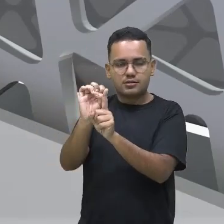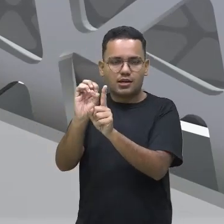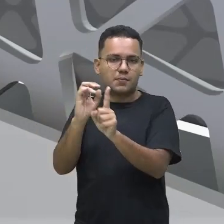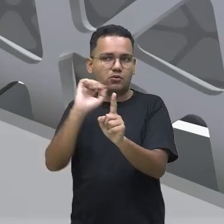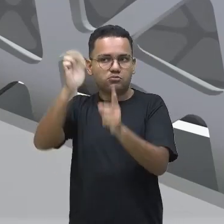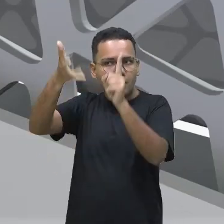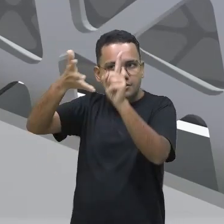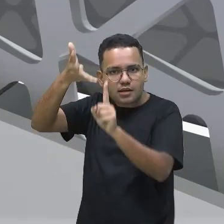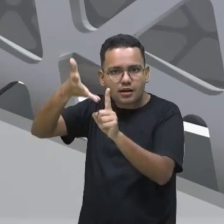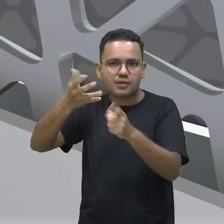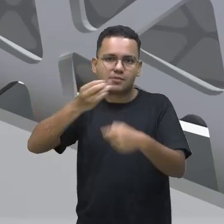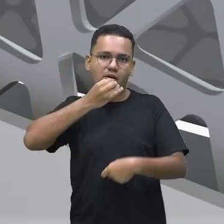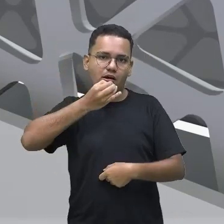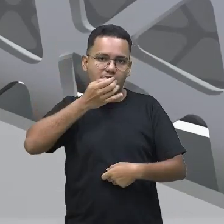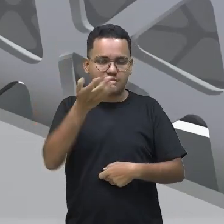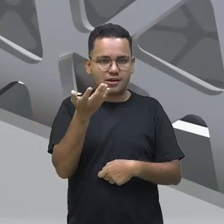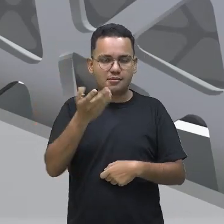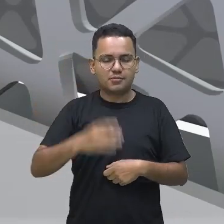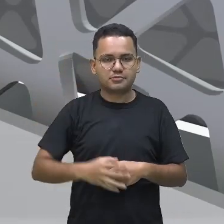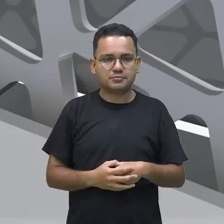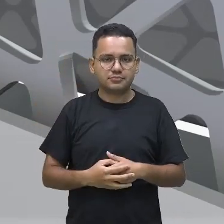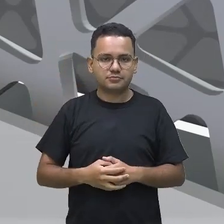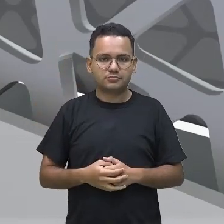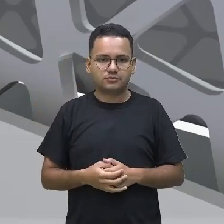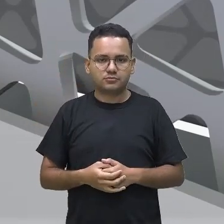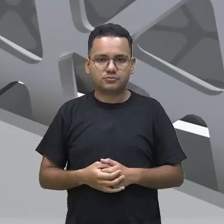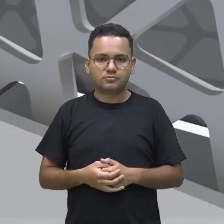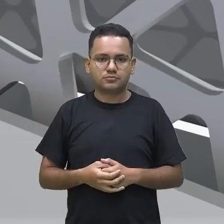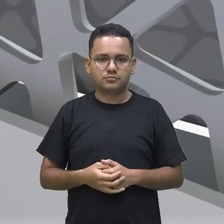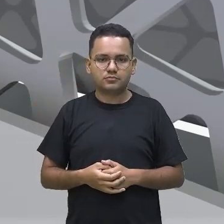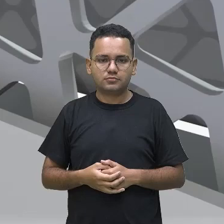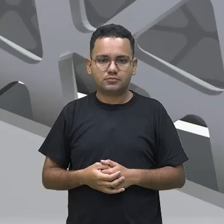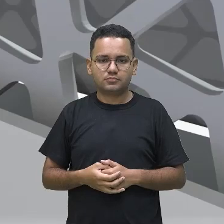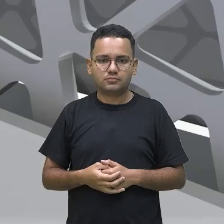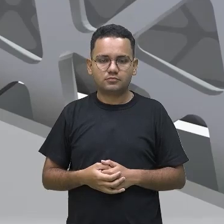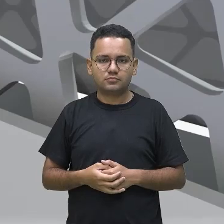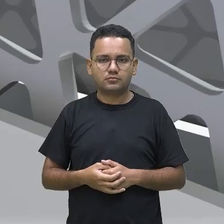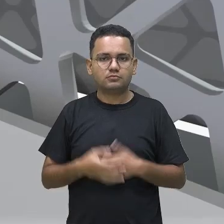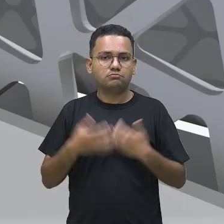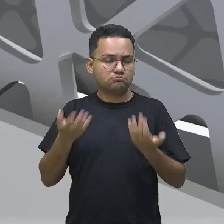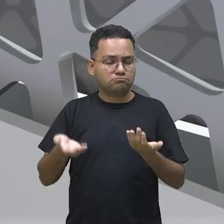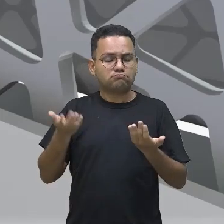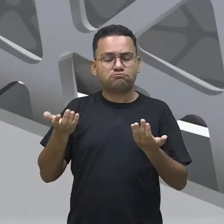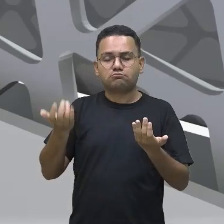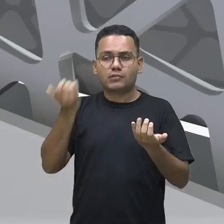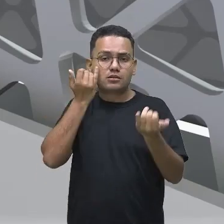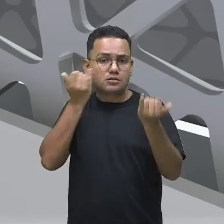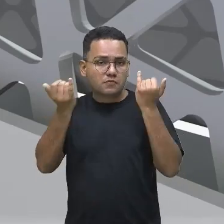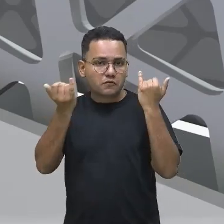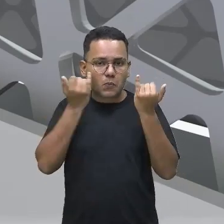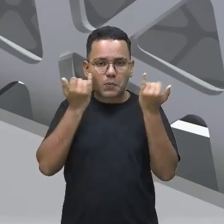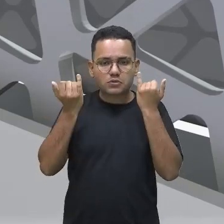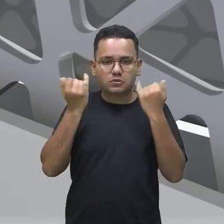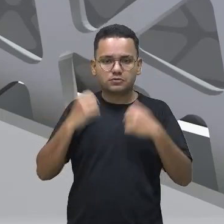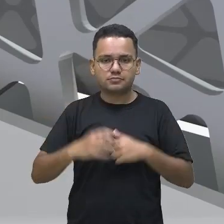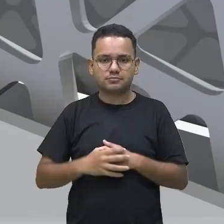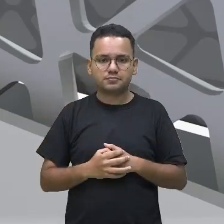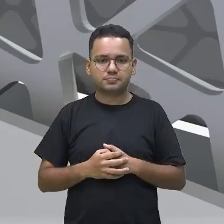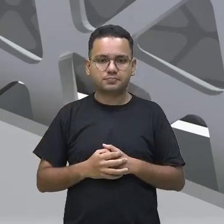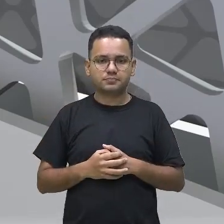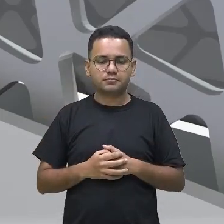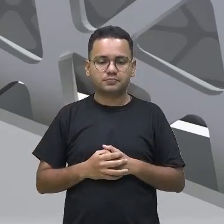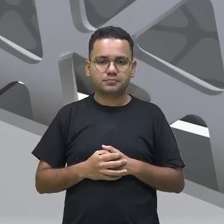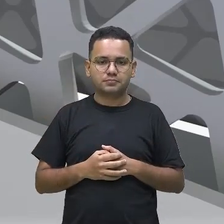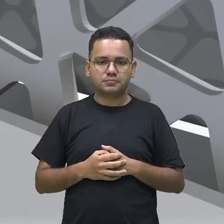com o receptor, então, ele ali, todas aquelas informações que ele passa e o receptor